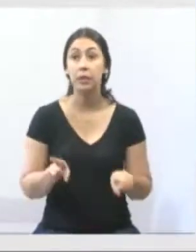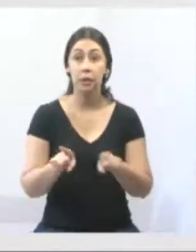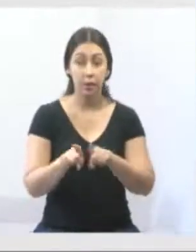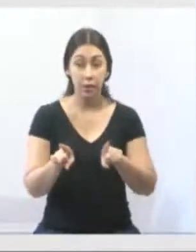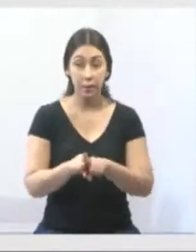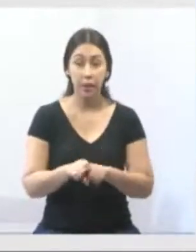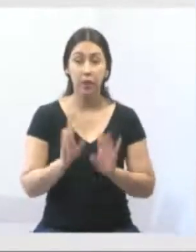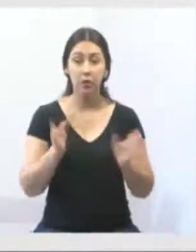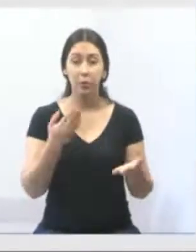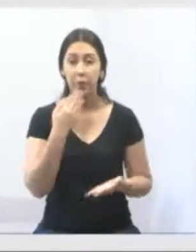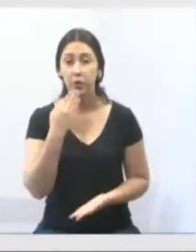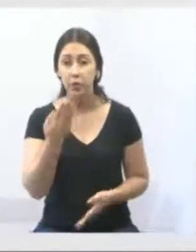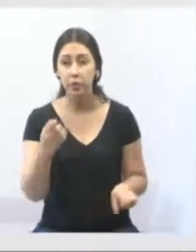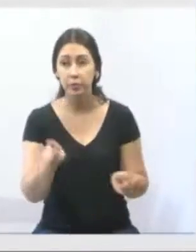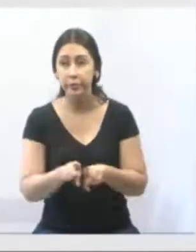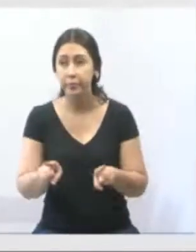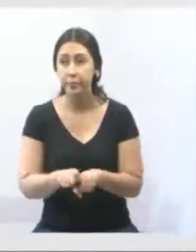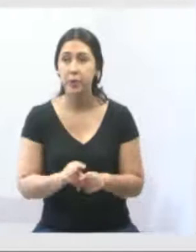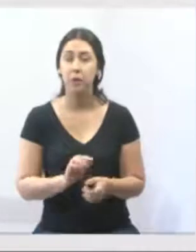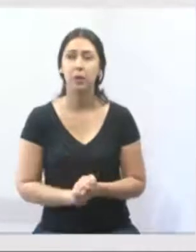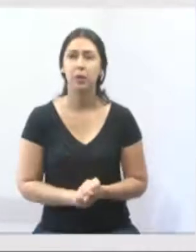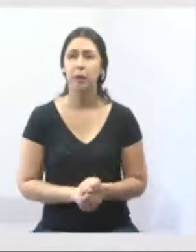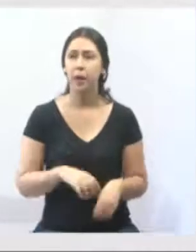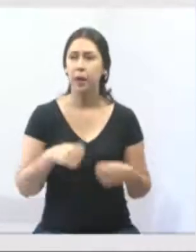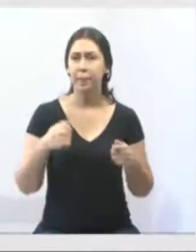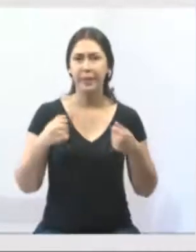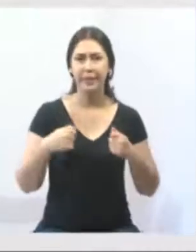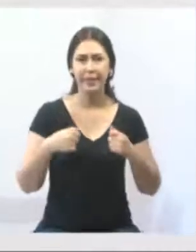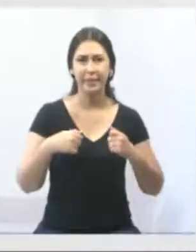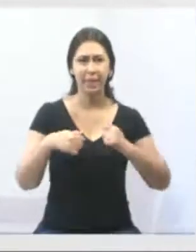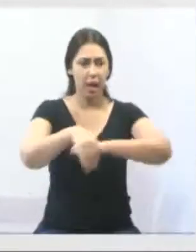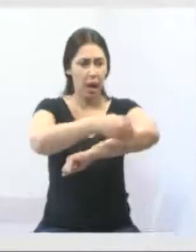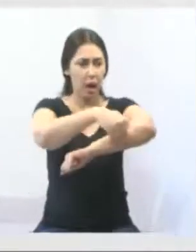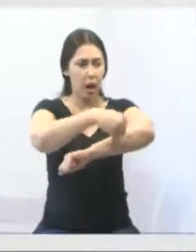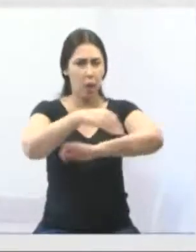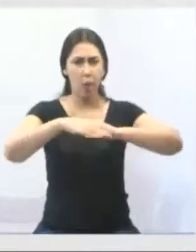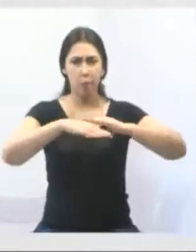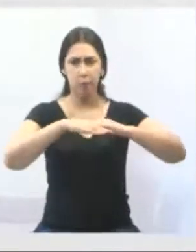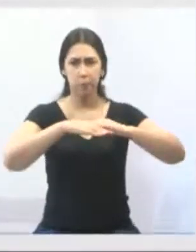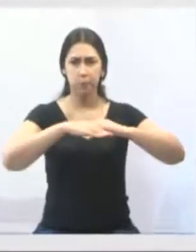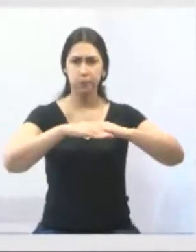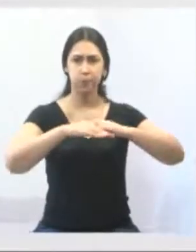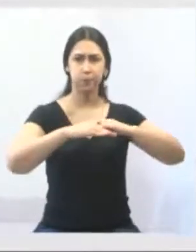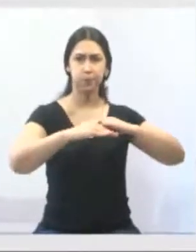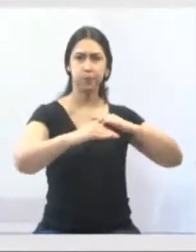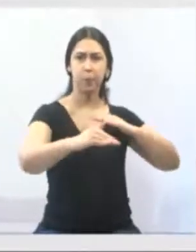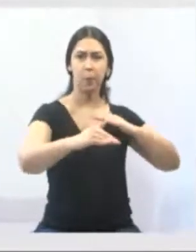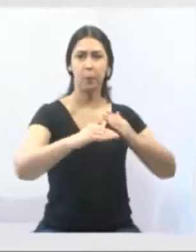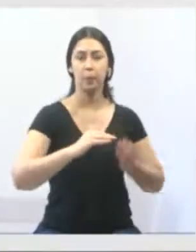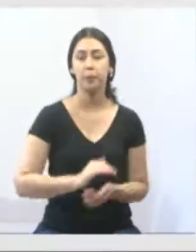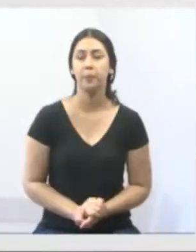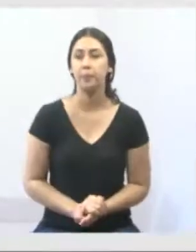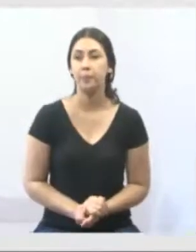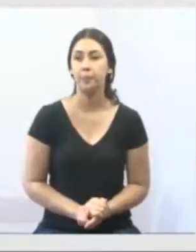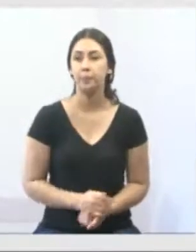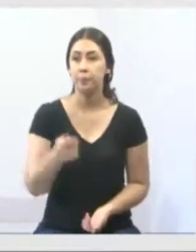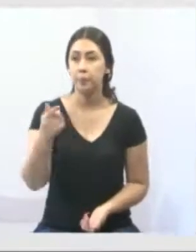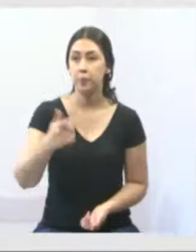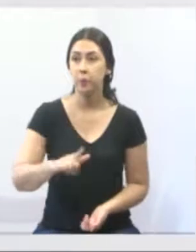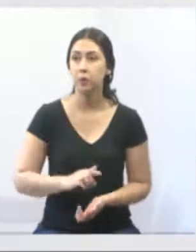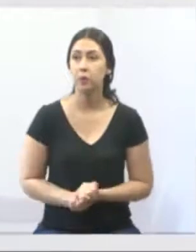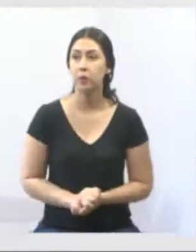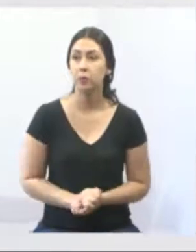já solicitamos para que o maquinário passe aí para fazer a manutenção das estradas. Pode ir para a próxima?